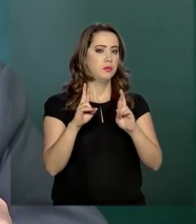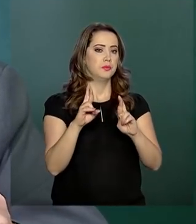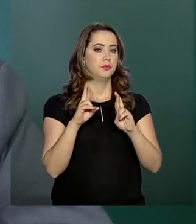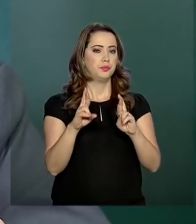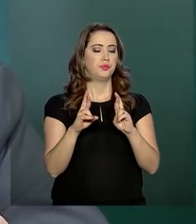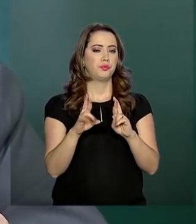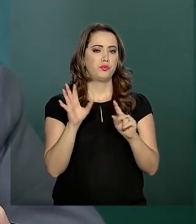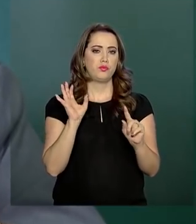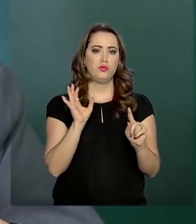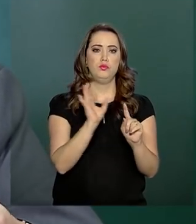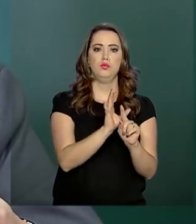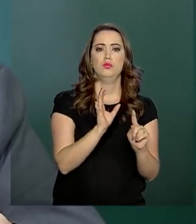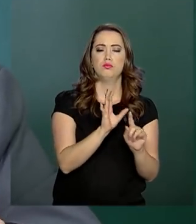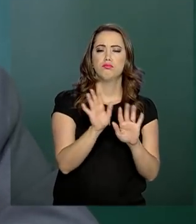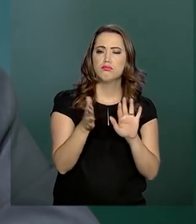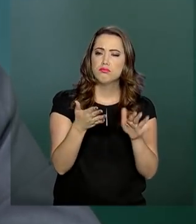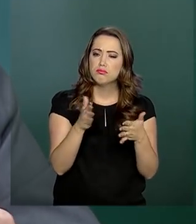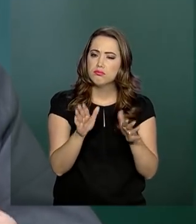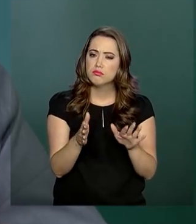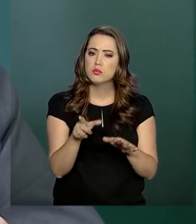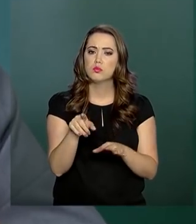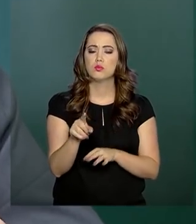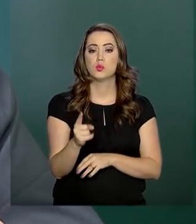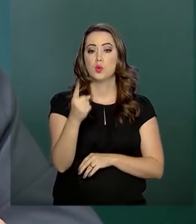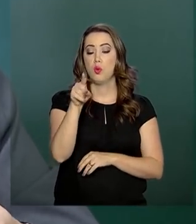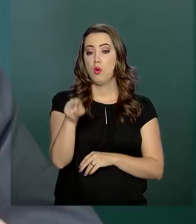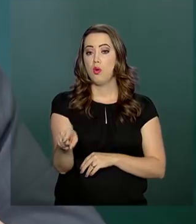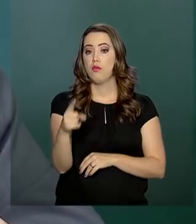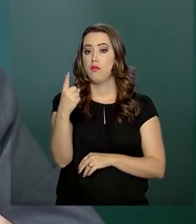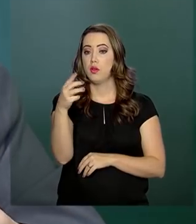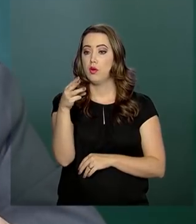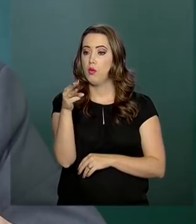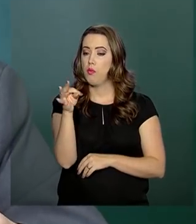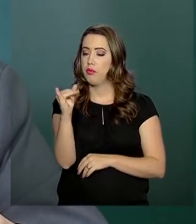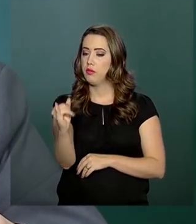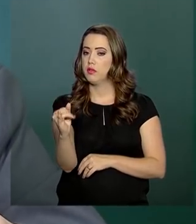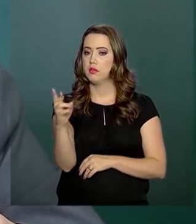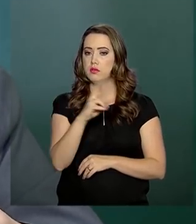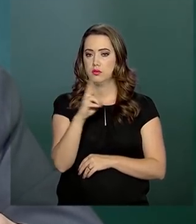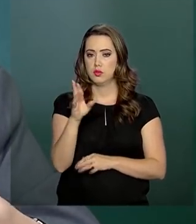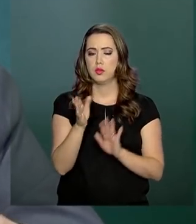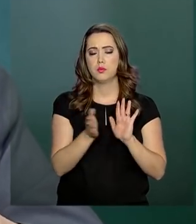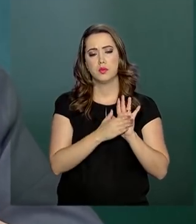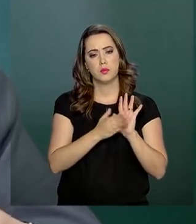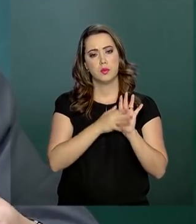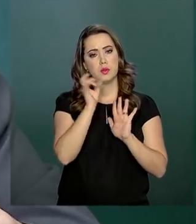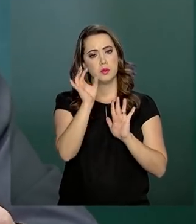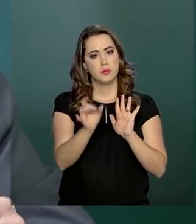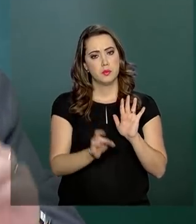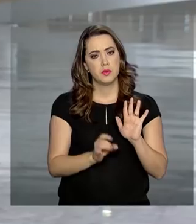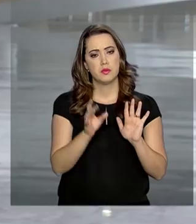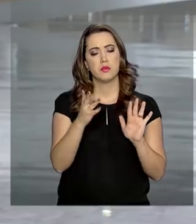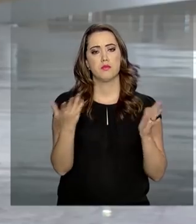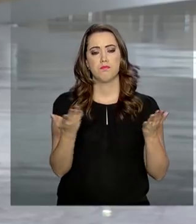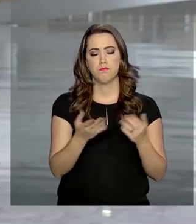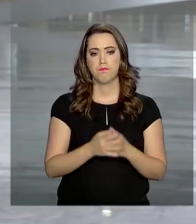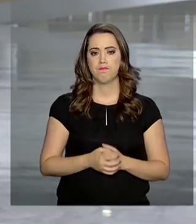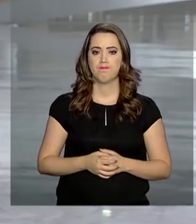um impacto aproximado de 1,1 trilhão nessas propostas específicas da PEC.